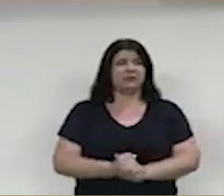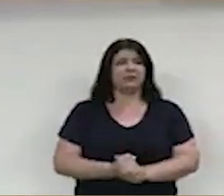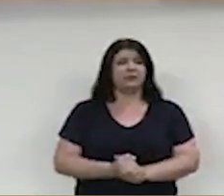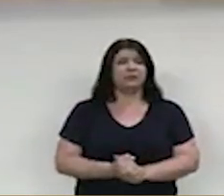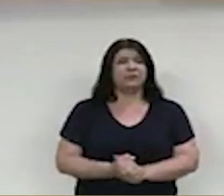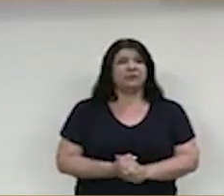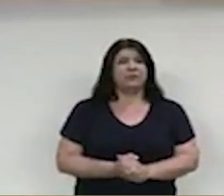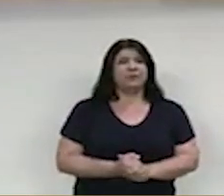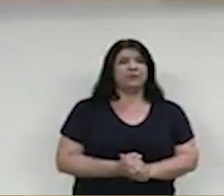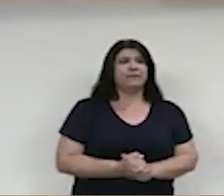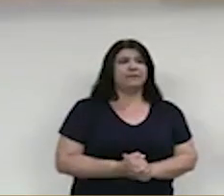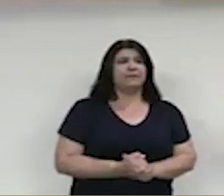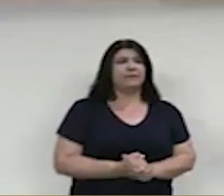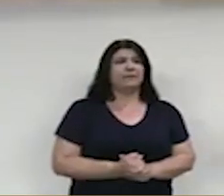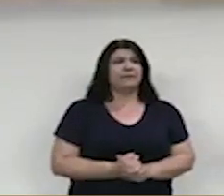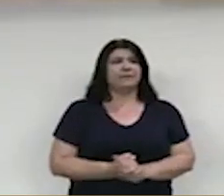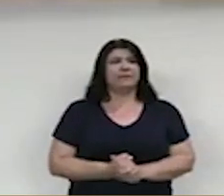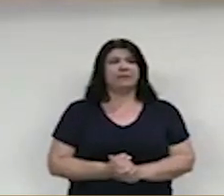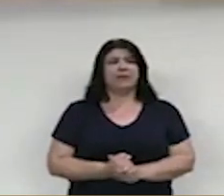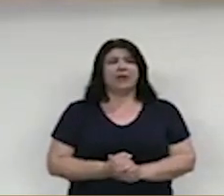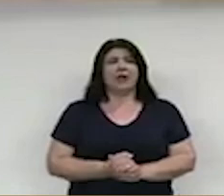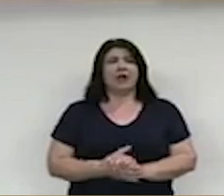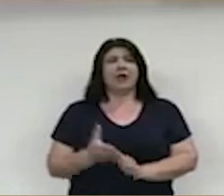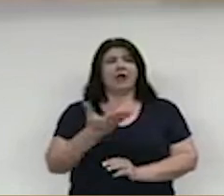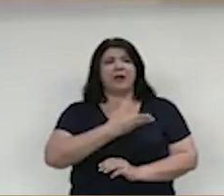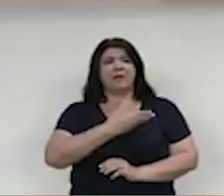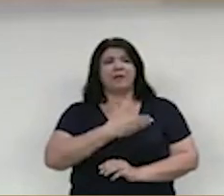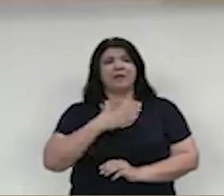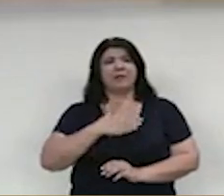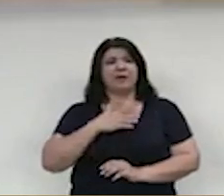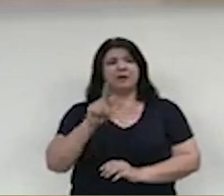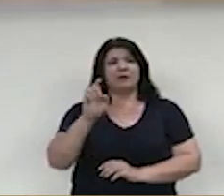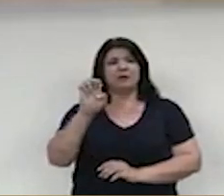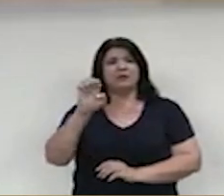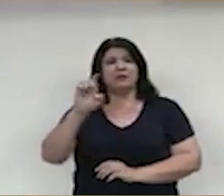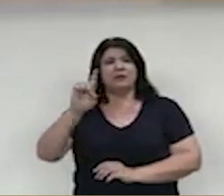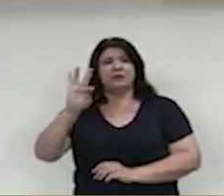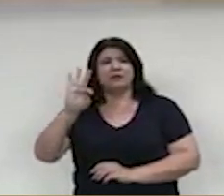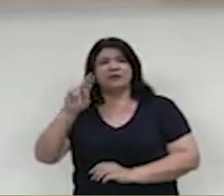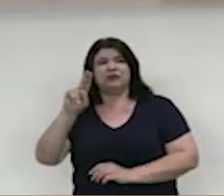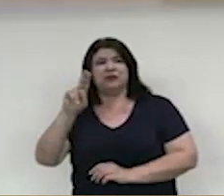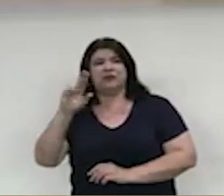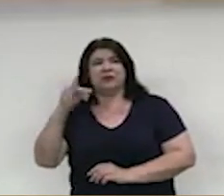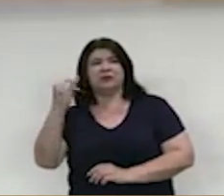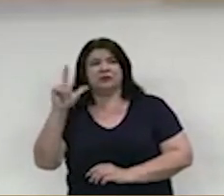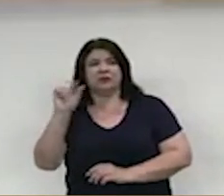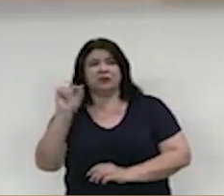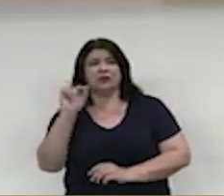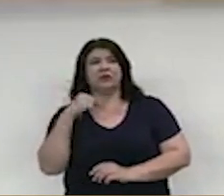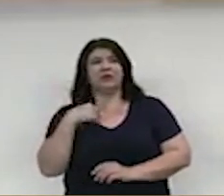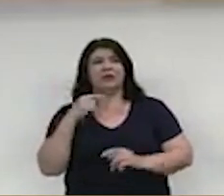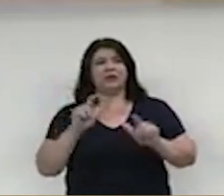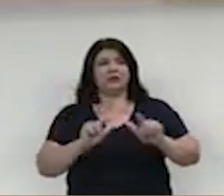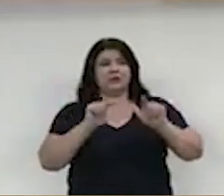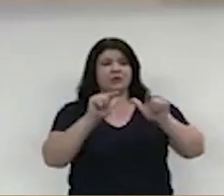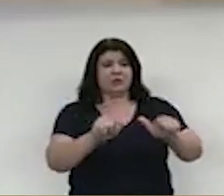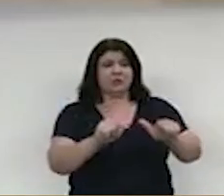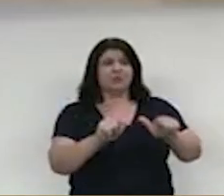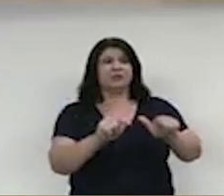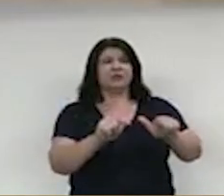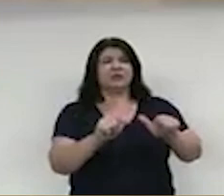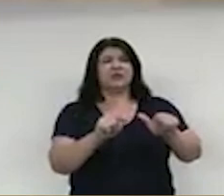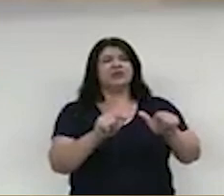ao meu amigo Getúlio Paulo Aparecido de Matos, ao qual eu tenho muito orgulho em conceder o título de cidadão pré-grandense,